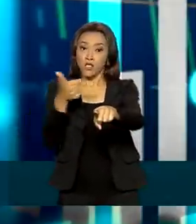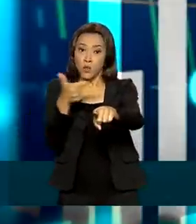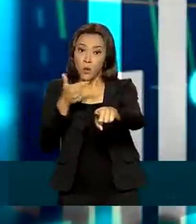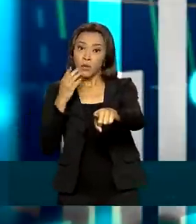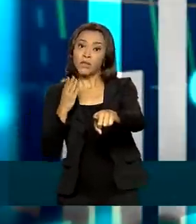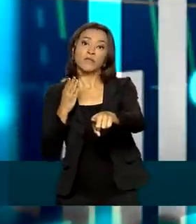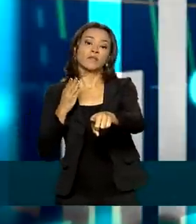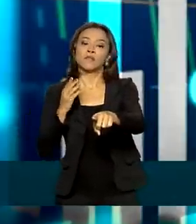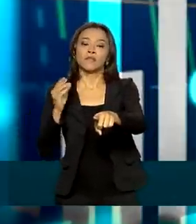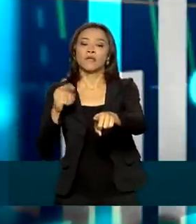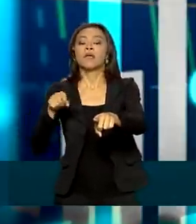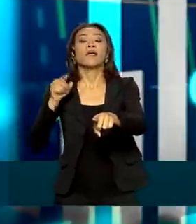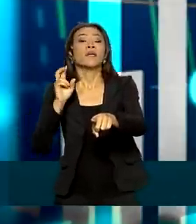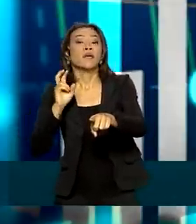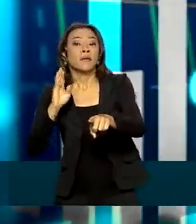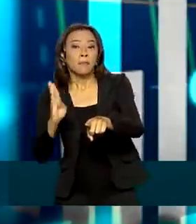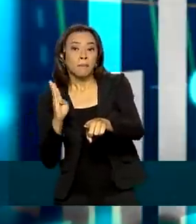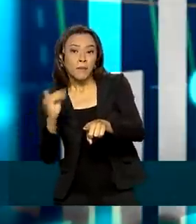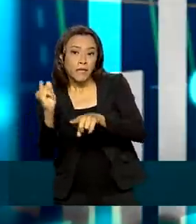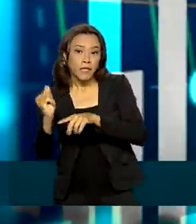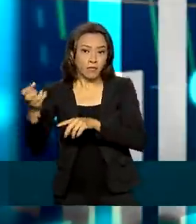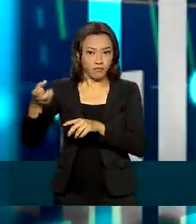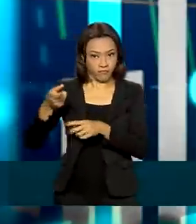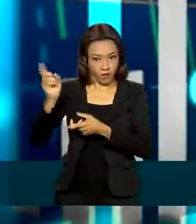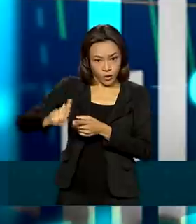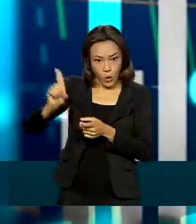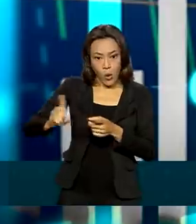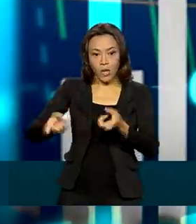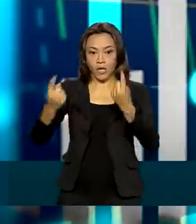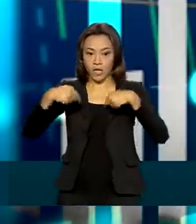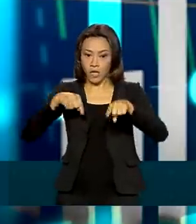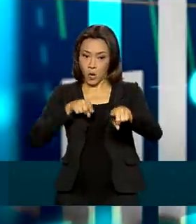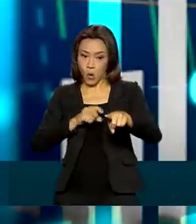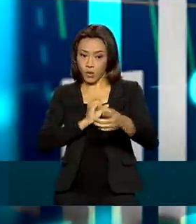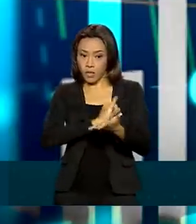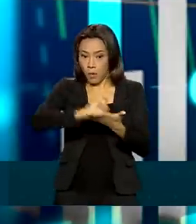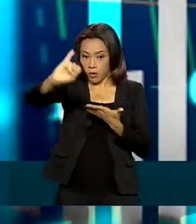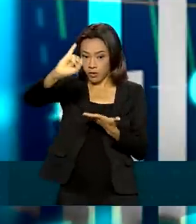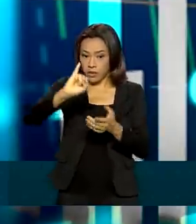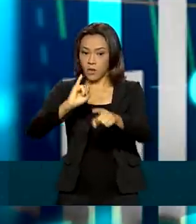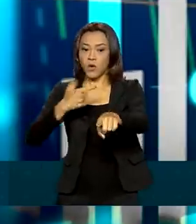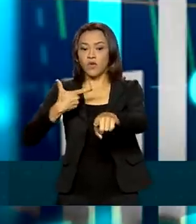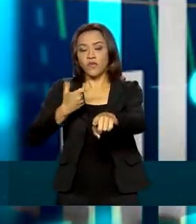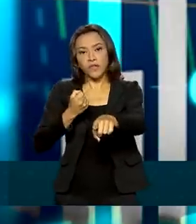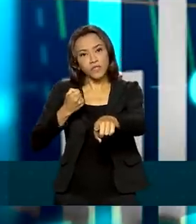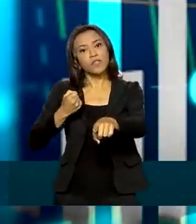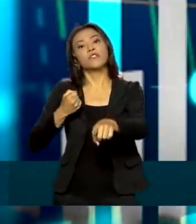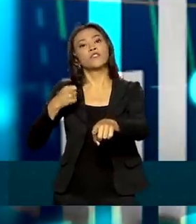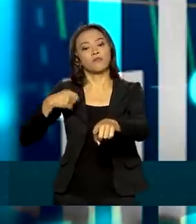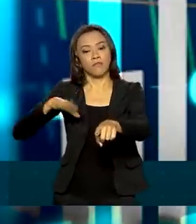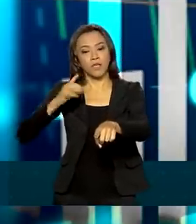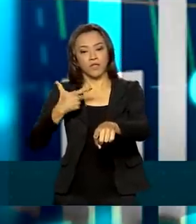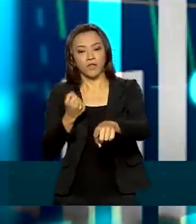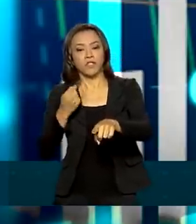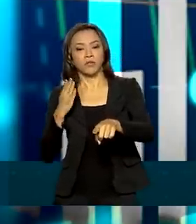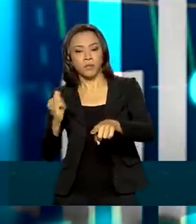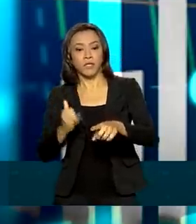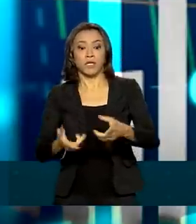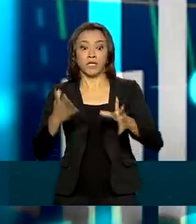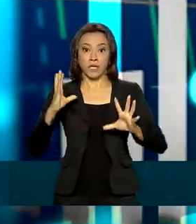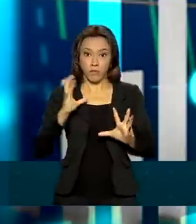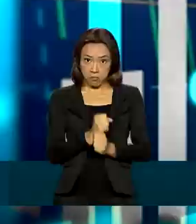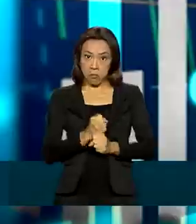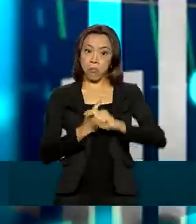bilhões de dólares no mês passado, contra importações em torno de 20 bilhões, gerando um superávit de cerca de 2